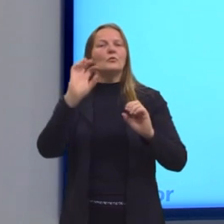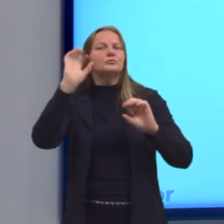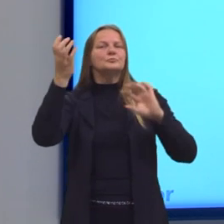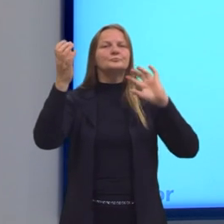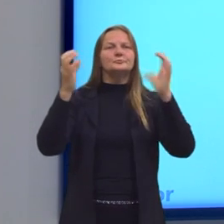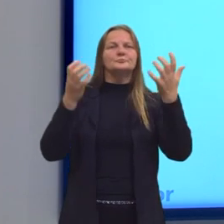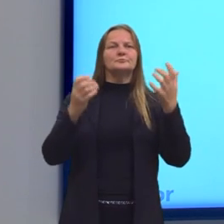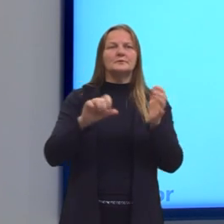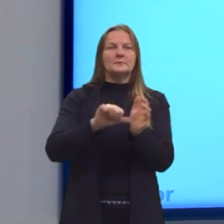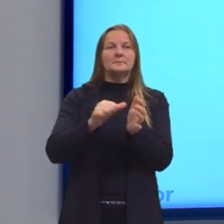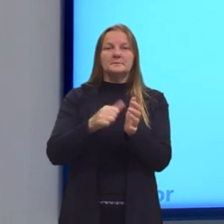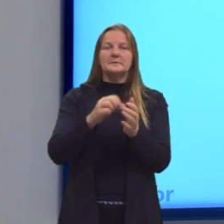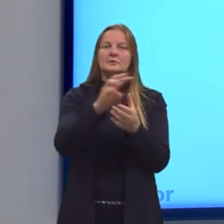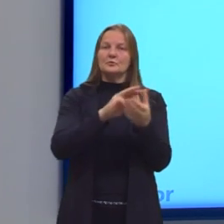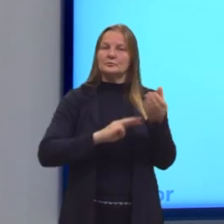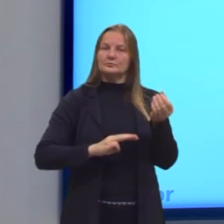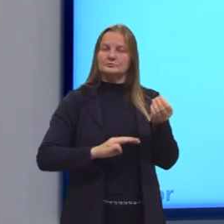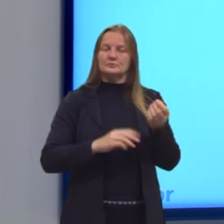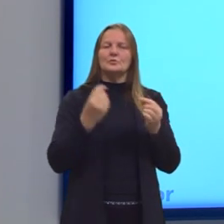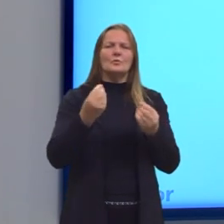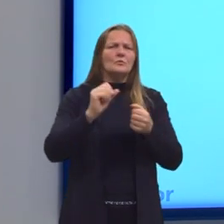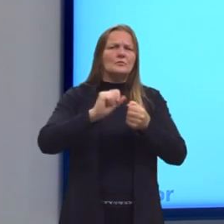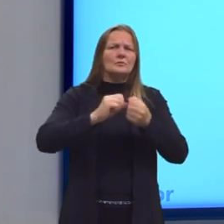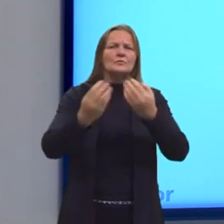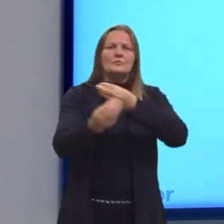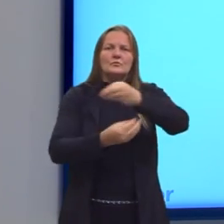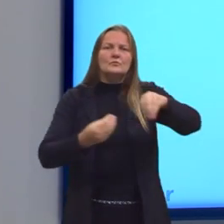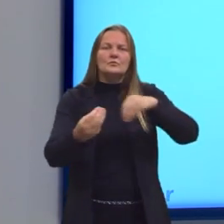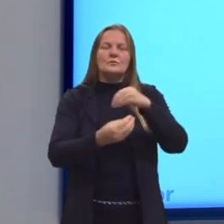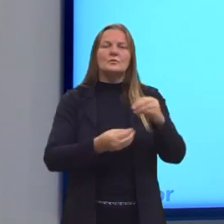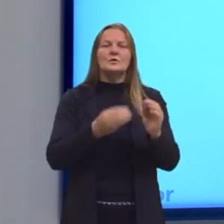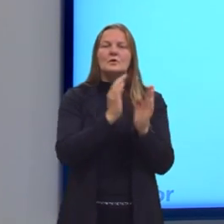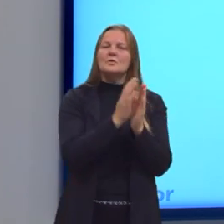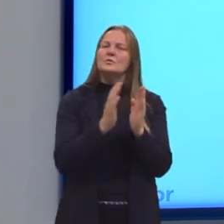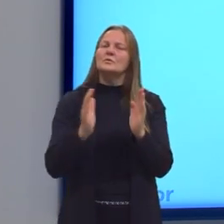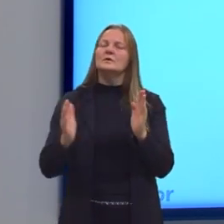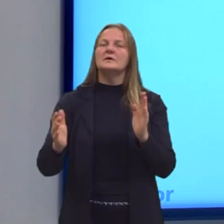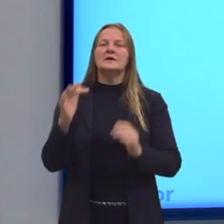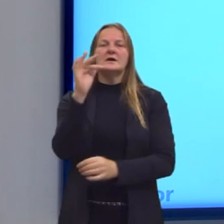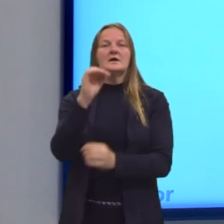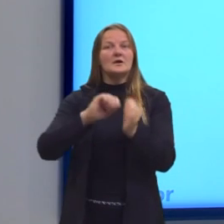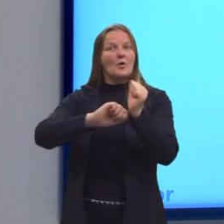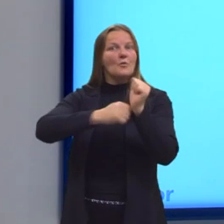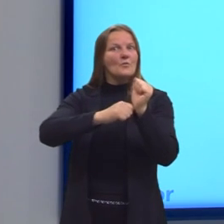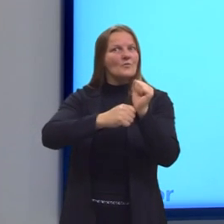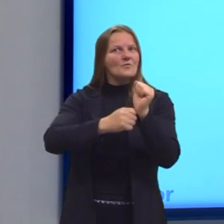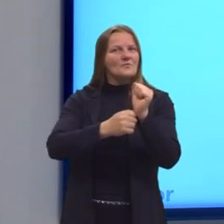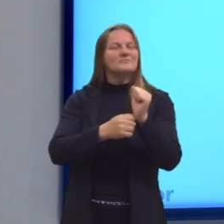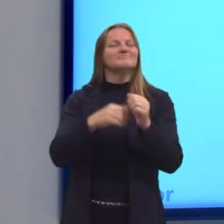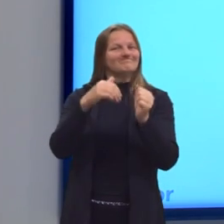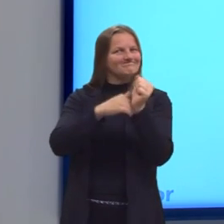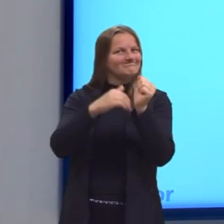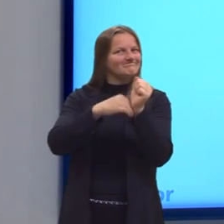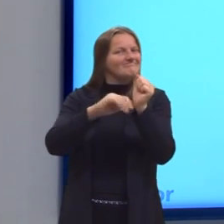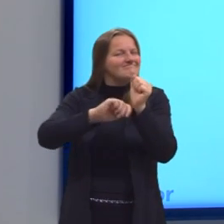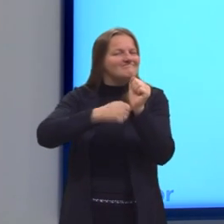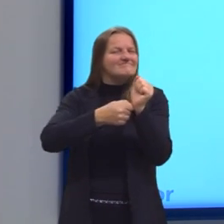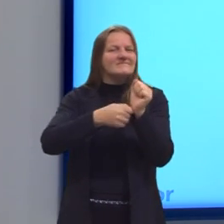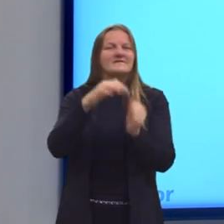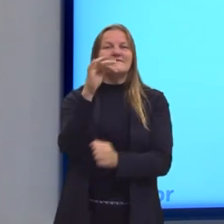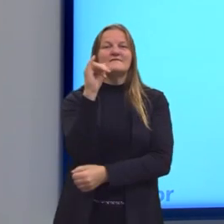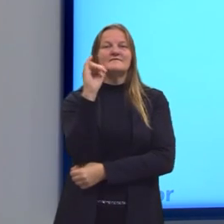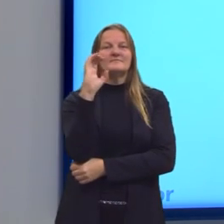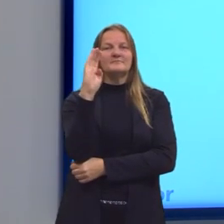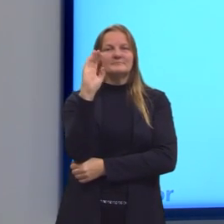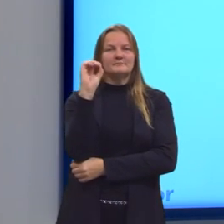O primeiro método, ele envolve a sequência de Fibonacci. O que nós podemos observar